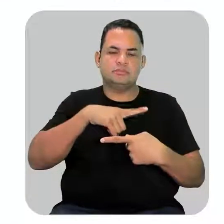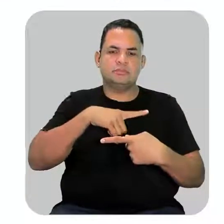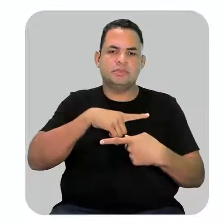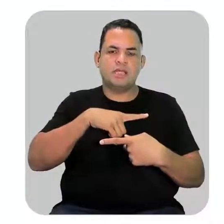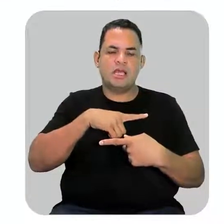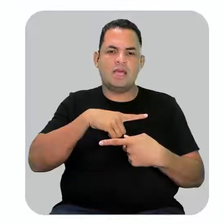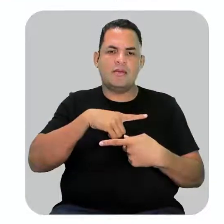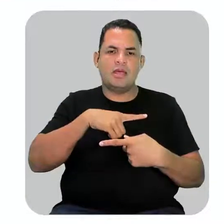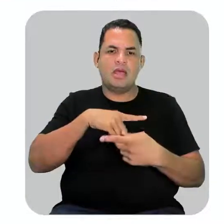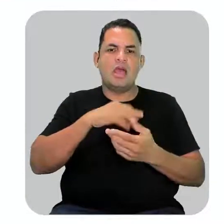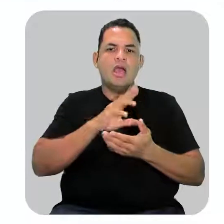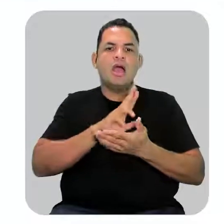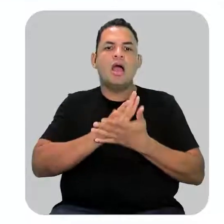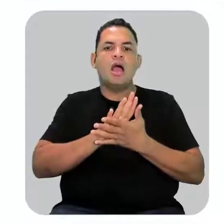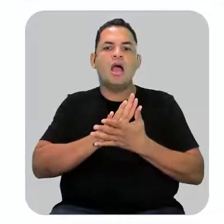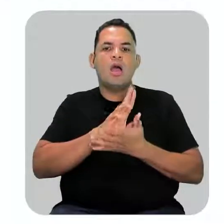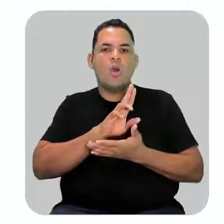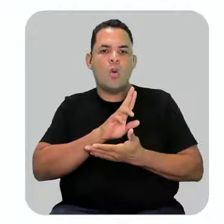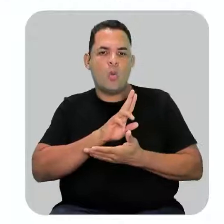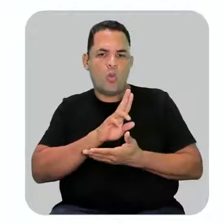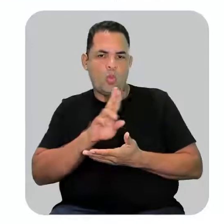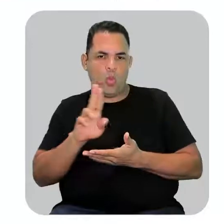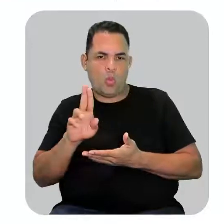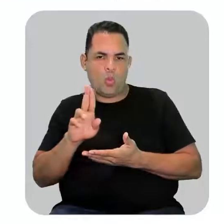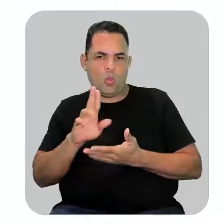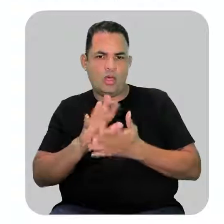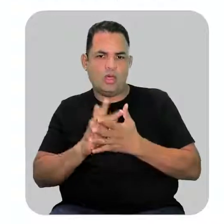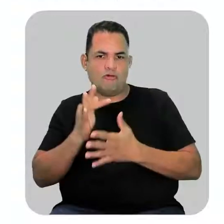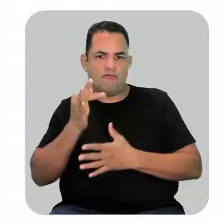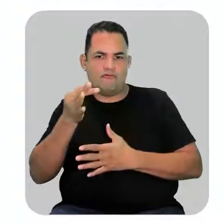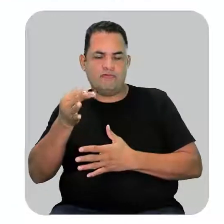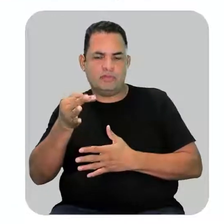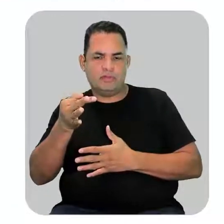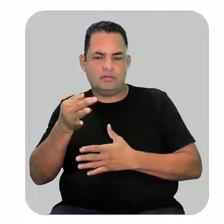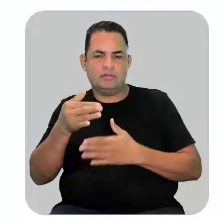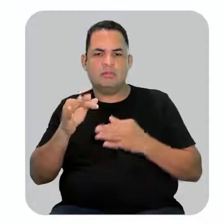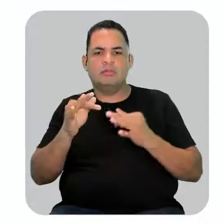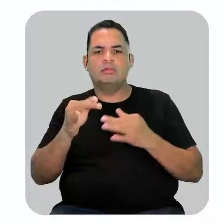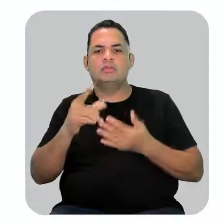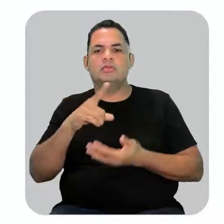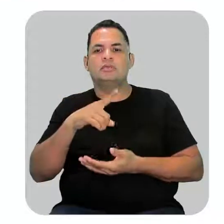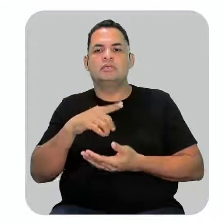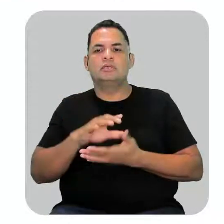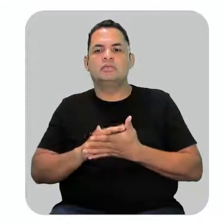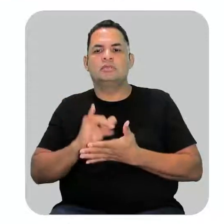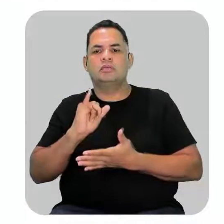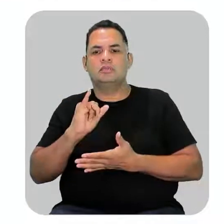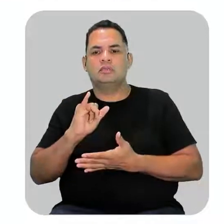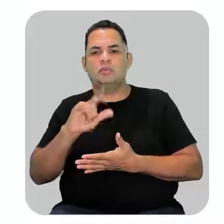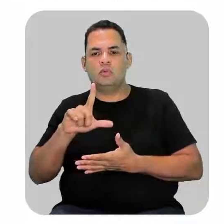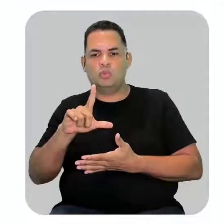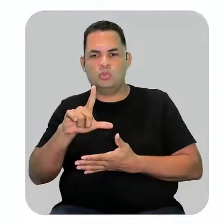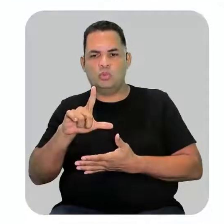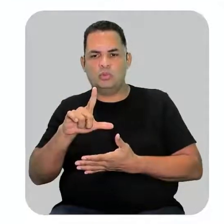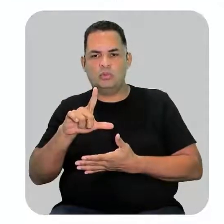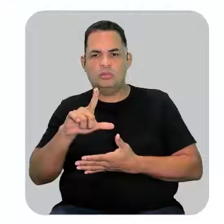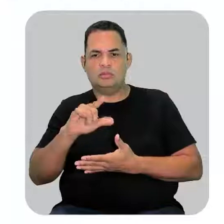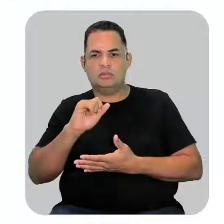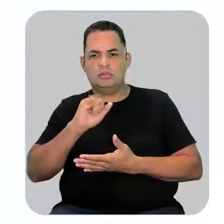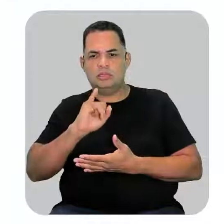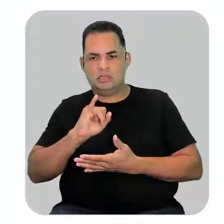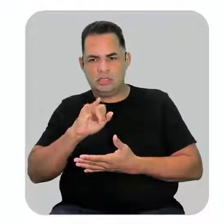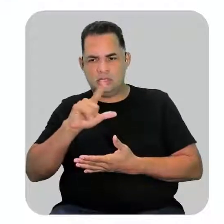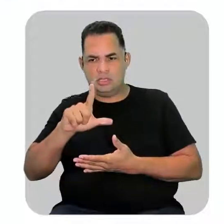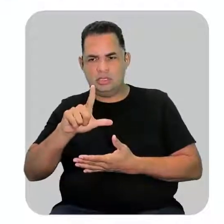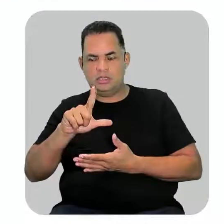a nomenclatura usando o sufixo. O sufixo é lá no final, o último, que vai ser o iu, i e l,